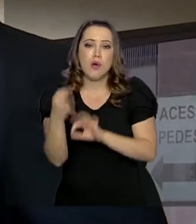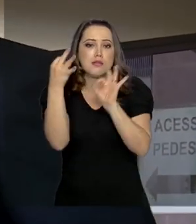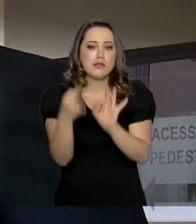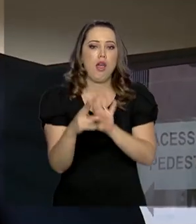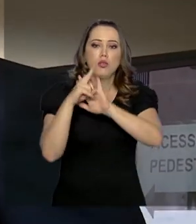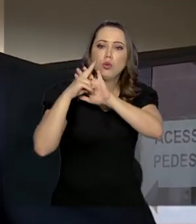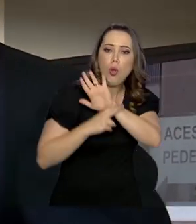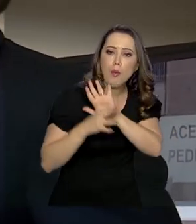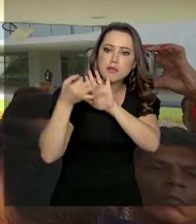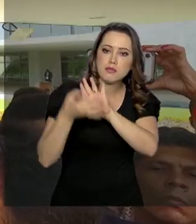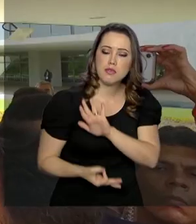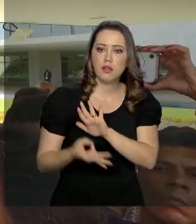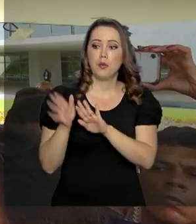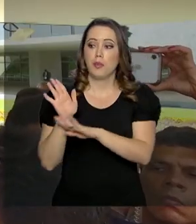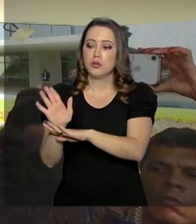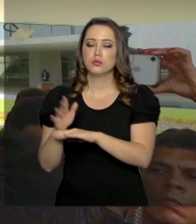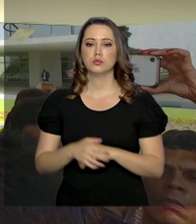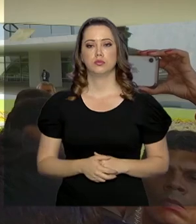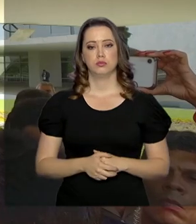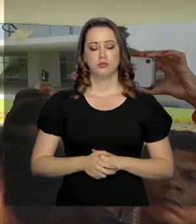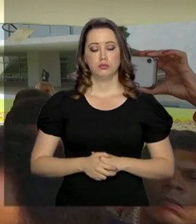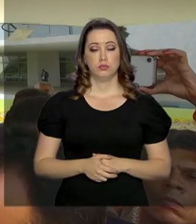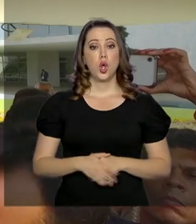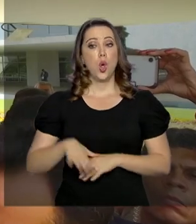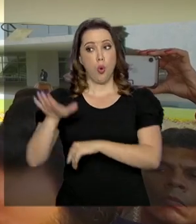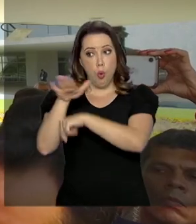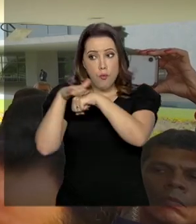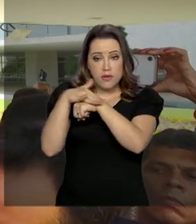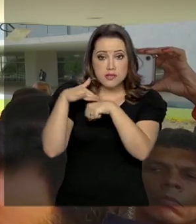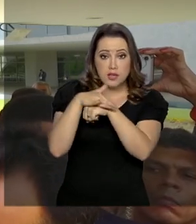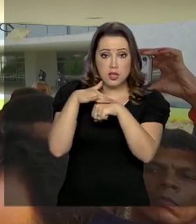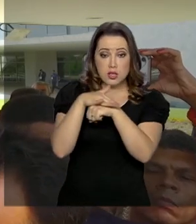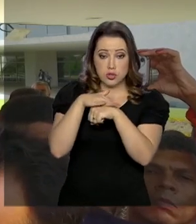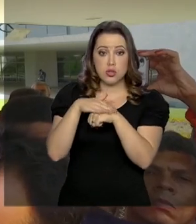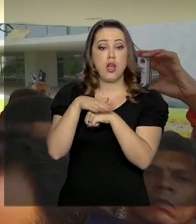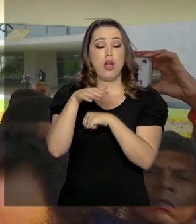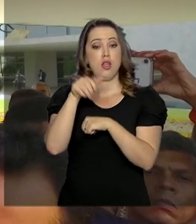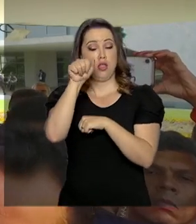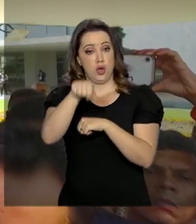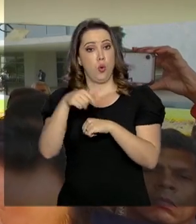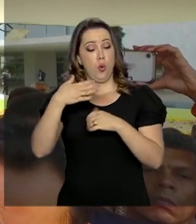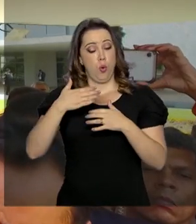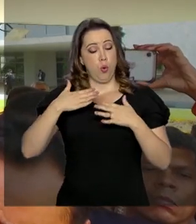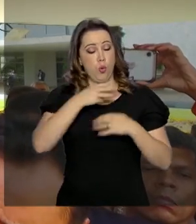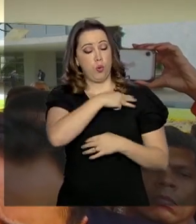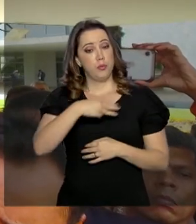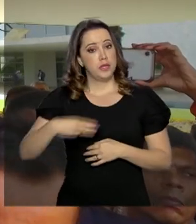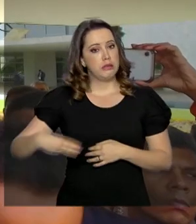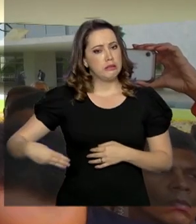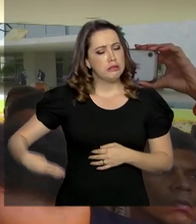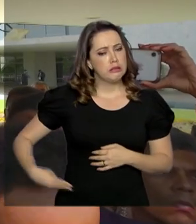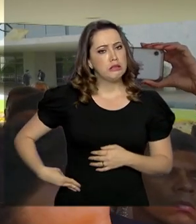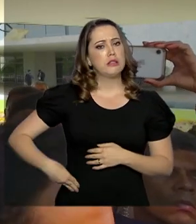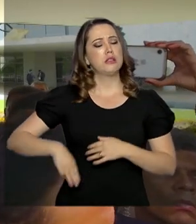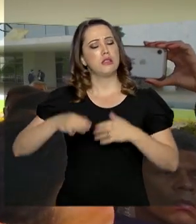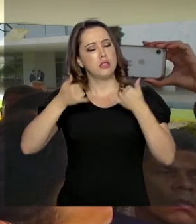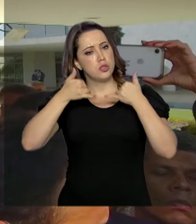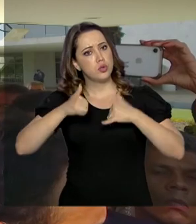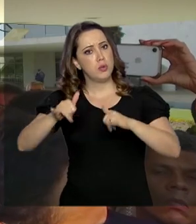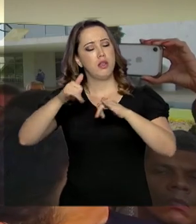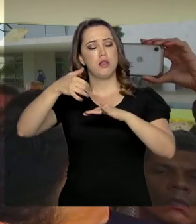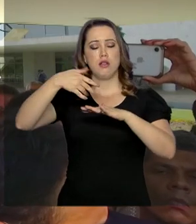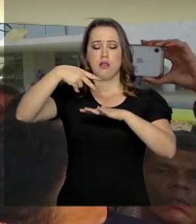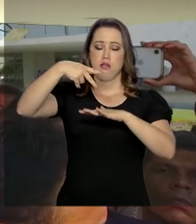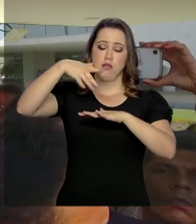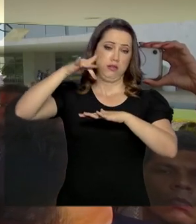amparem a categoria. Falei com o Almirante Bento, que é ministro das Minas e Energia, que entende o assunto mais do que